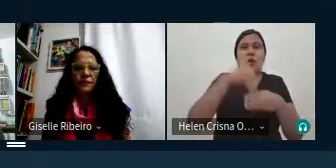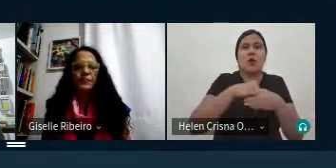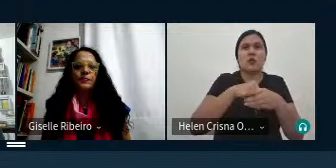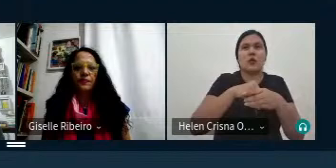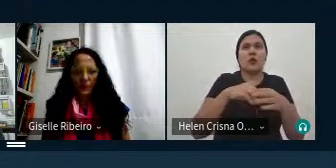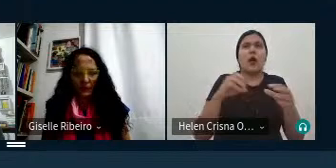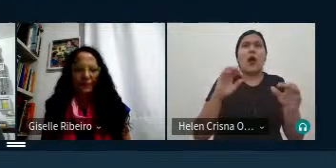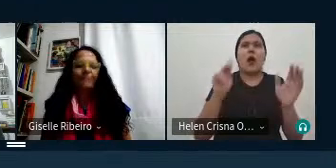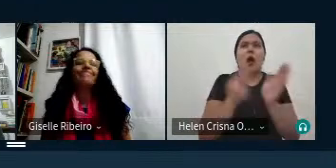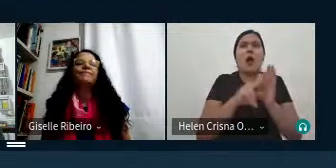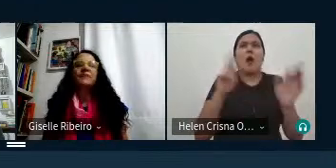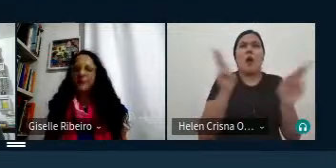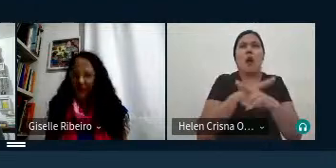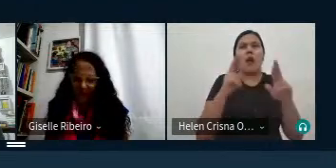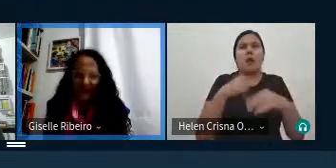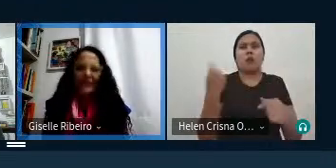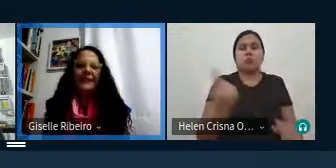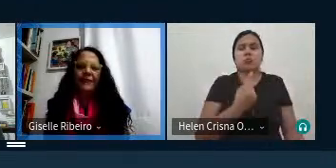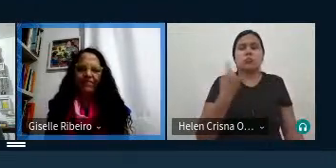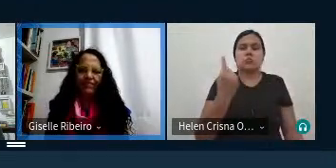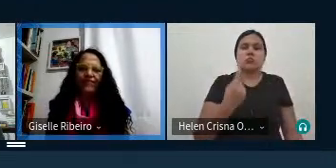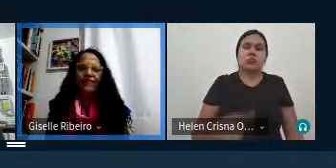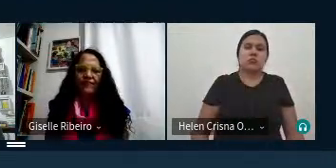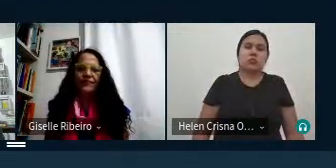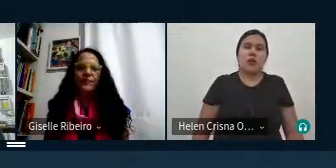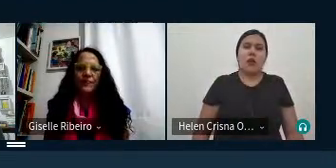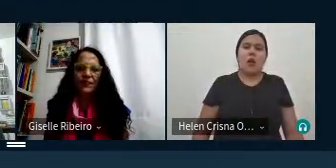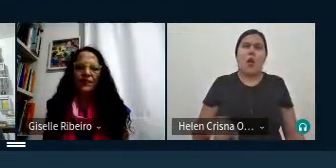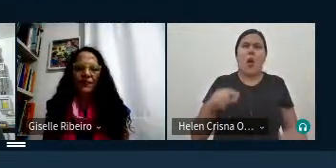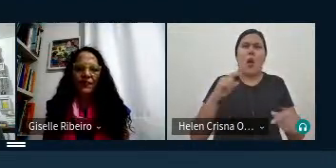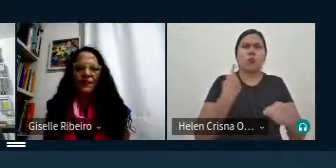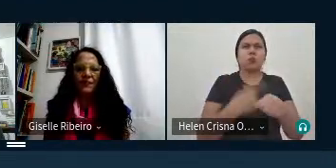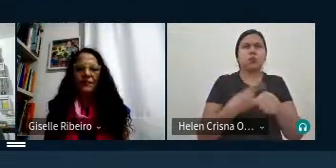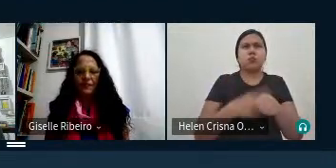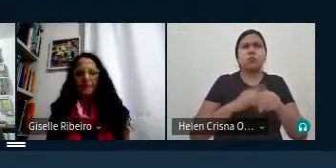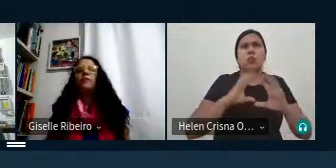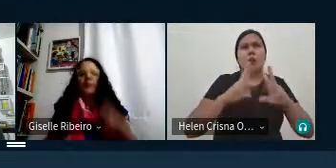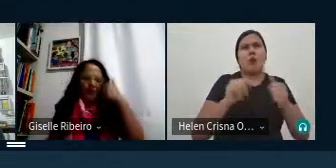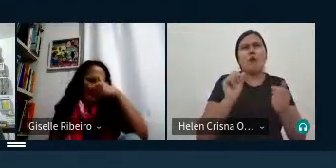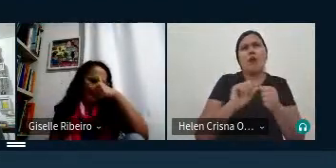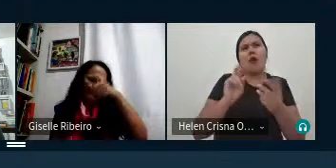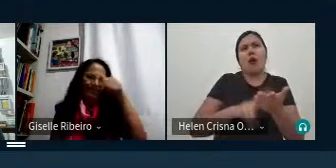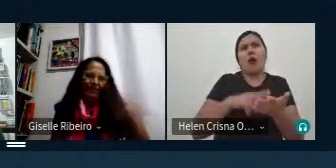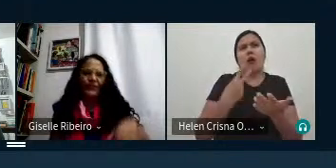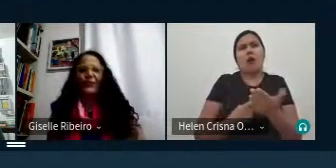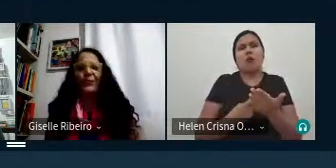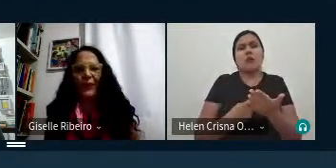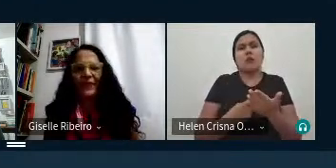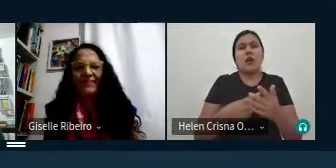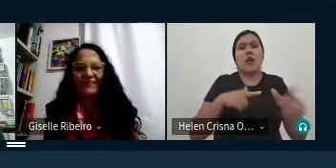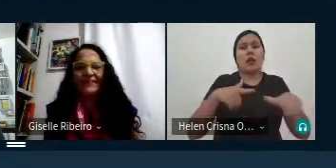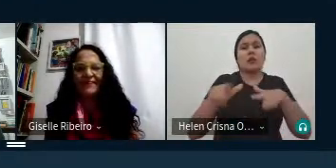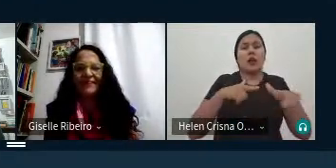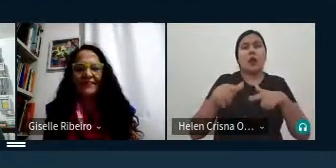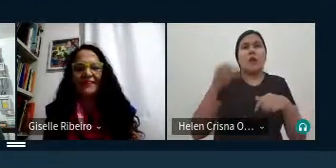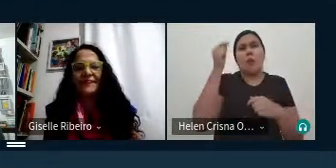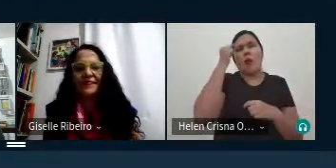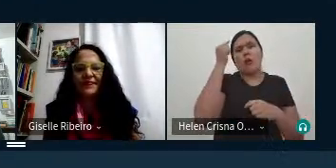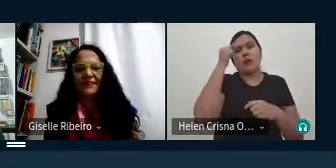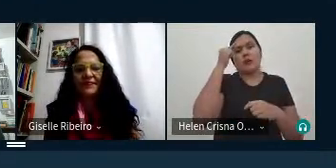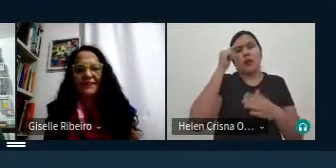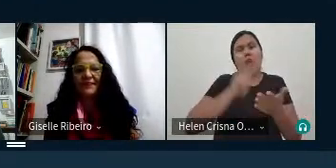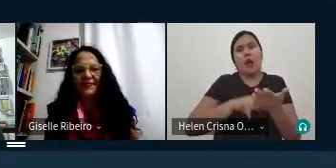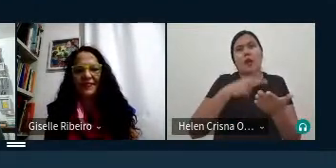relações nossas né que nós estamos a todo momento fazendo traduções né porque nós trabalhamos aqui com uma ideia de